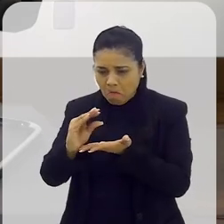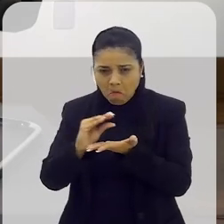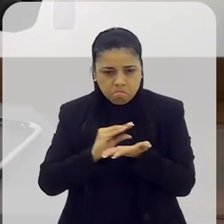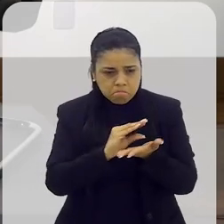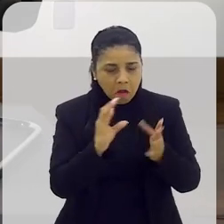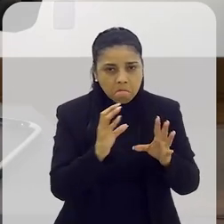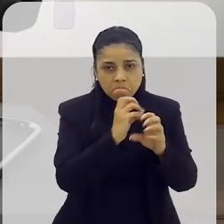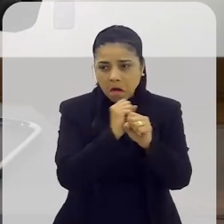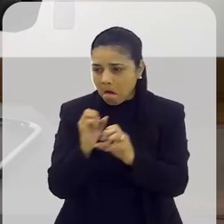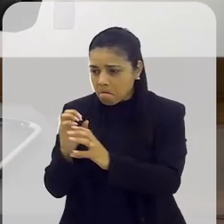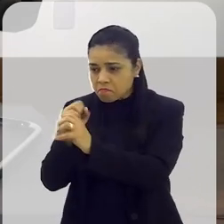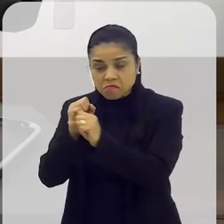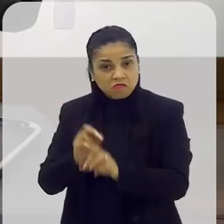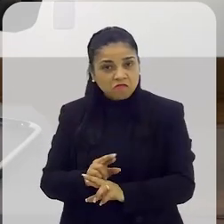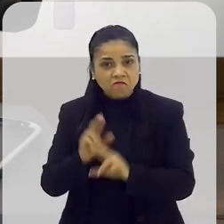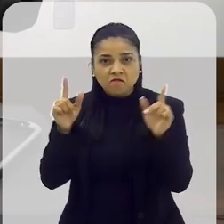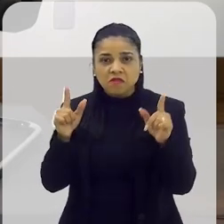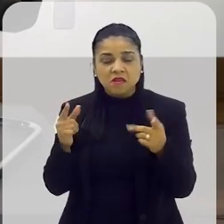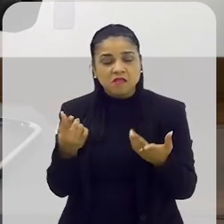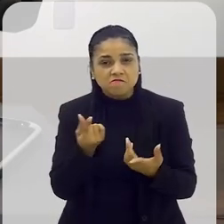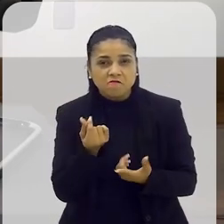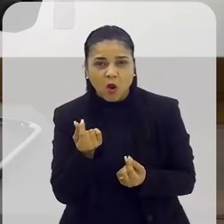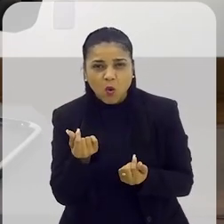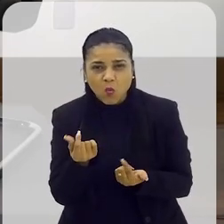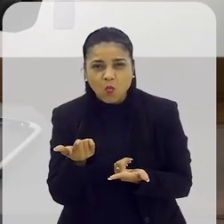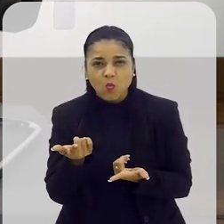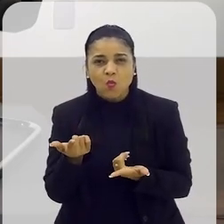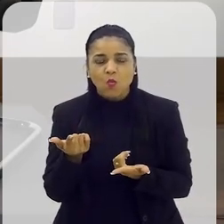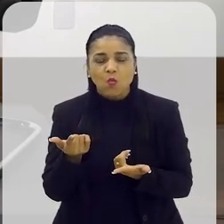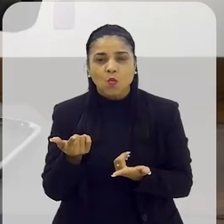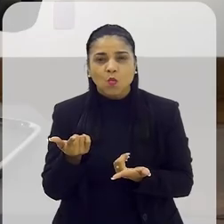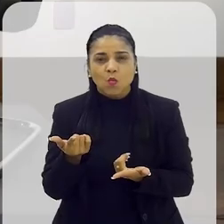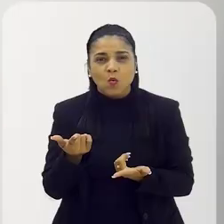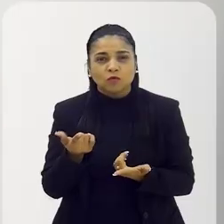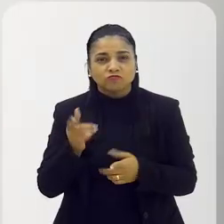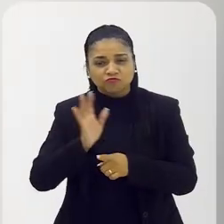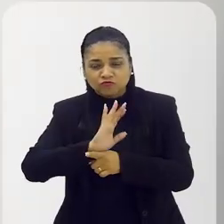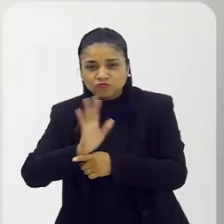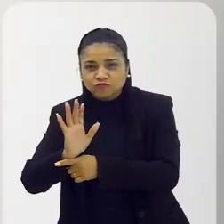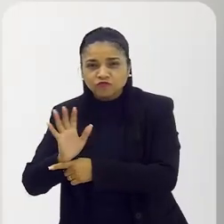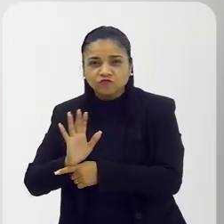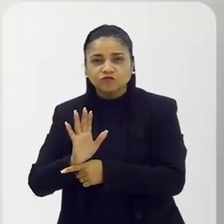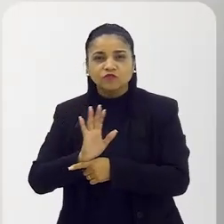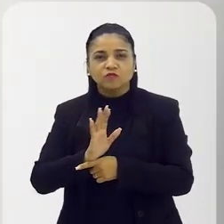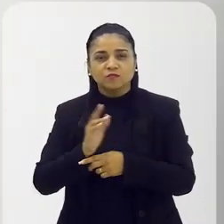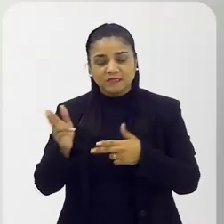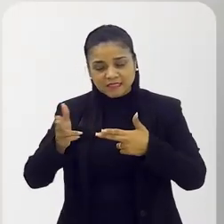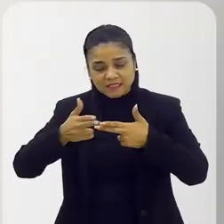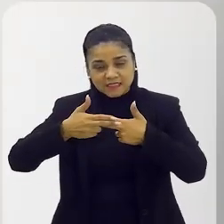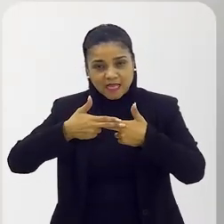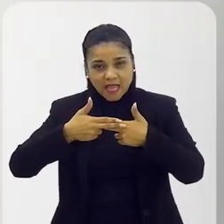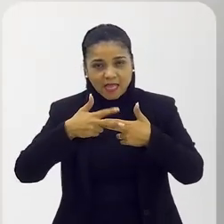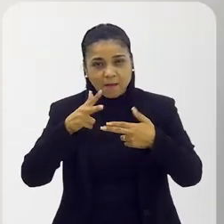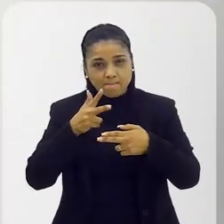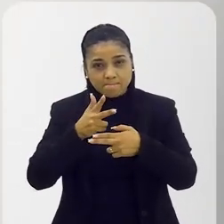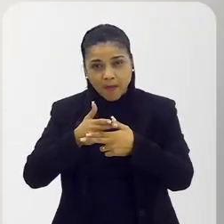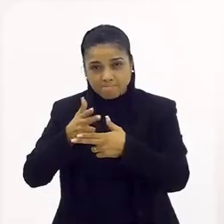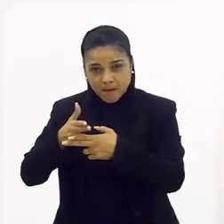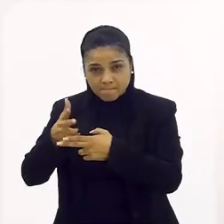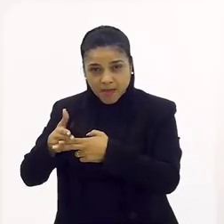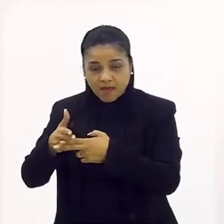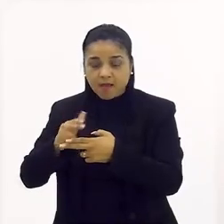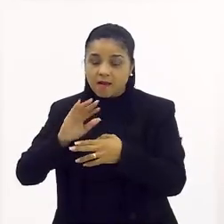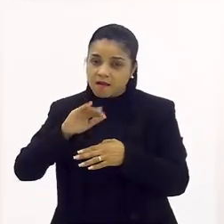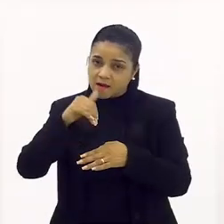orçamentos, você vive os orçamentos dos filmes e das séries lá de fora.